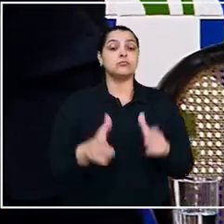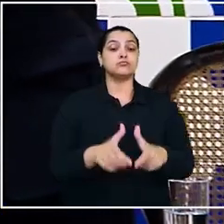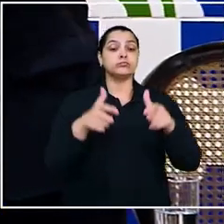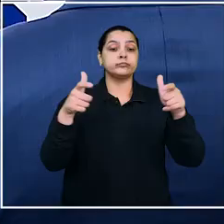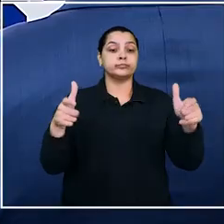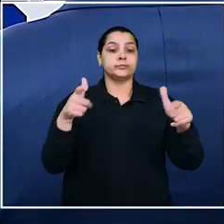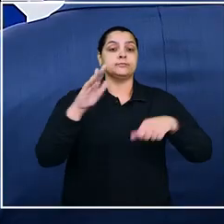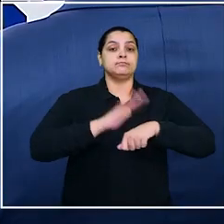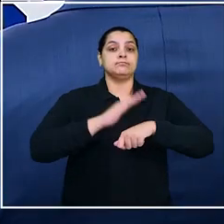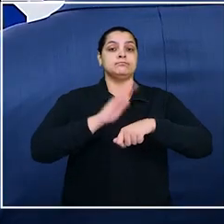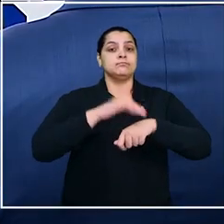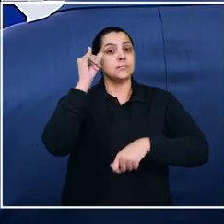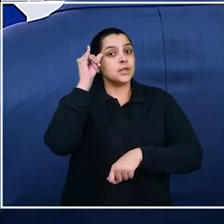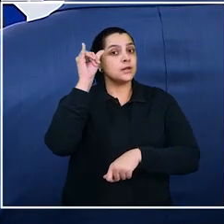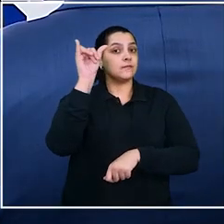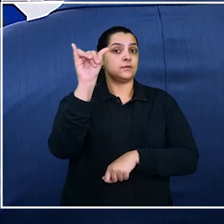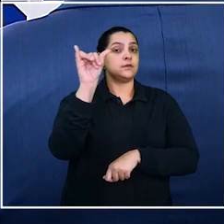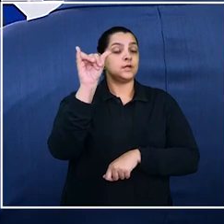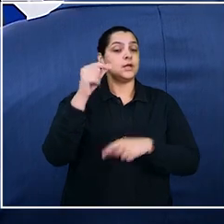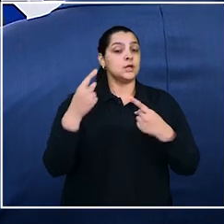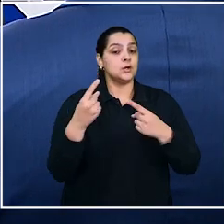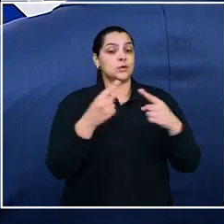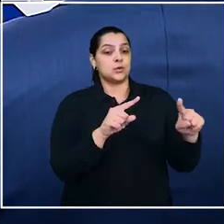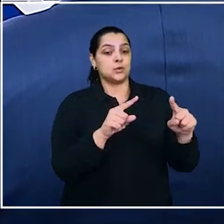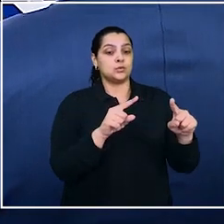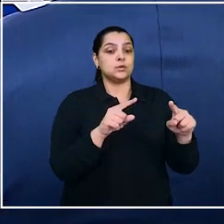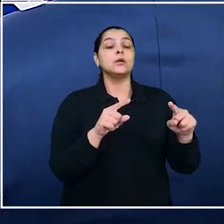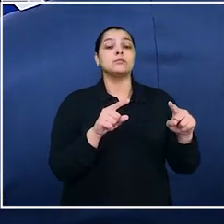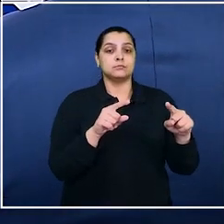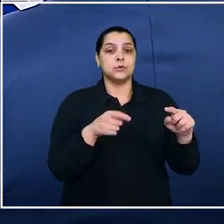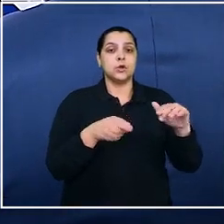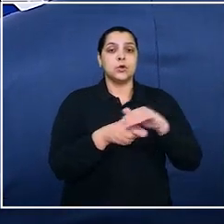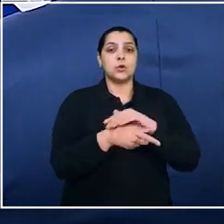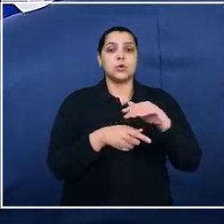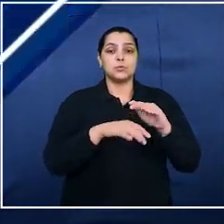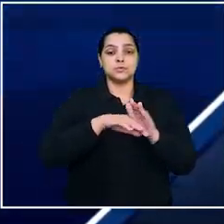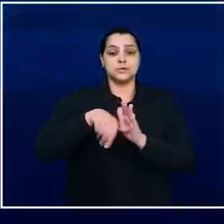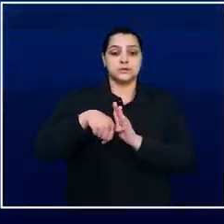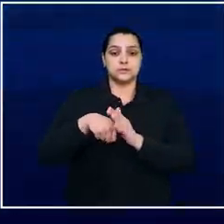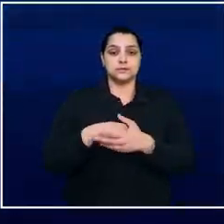para ampliar ações de prevenção e combate à corrupção.